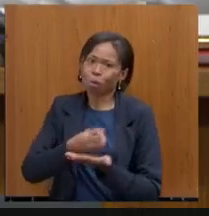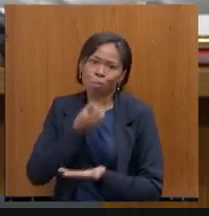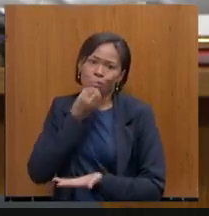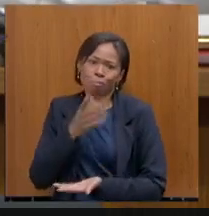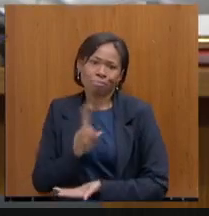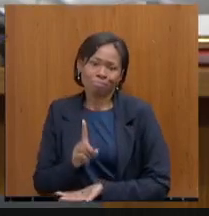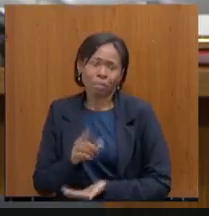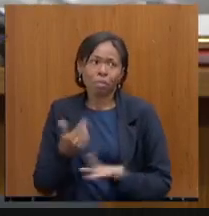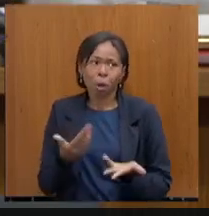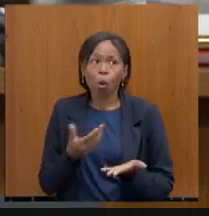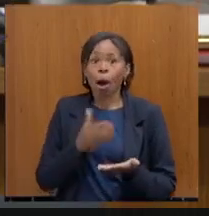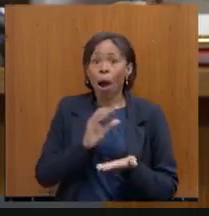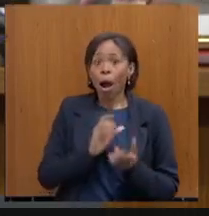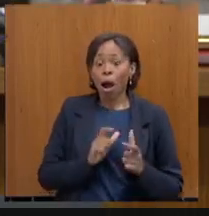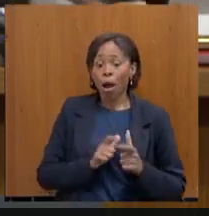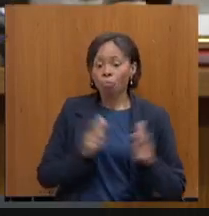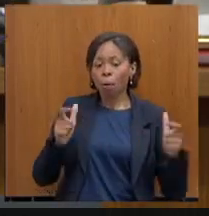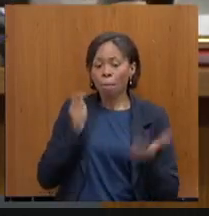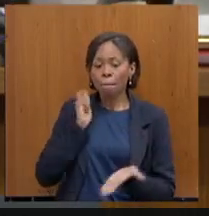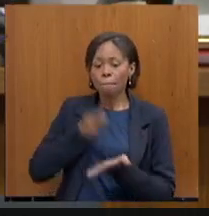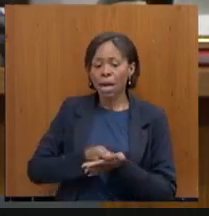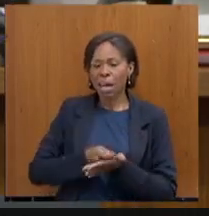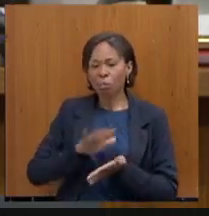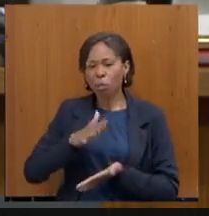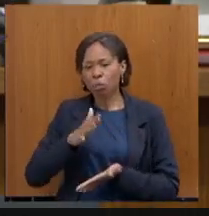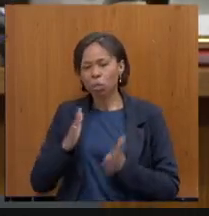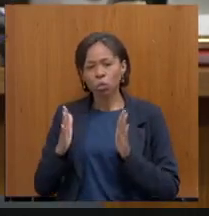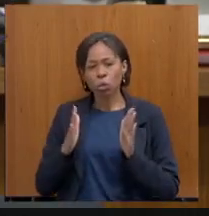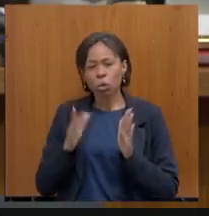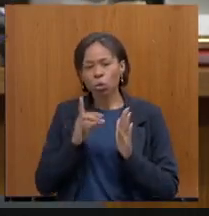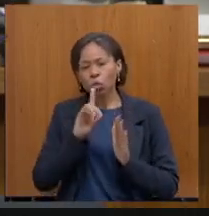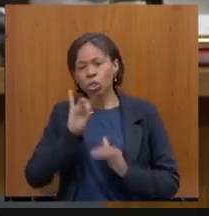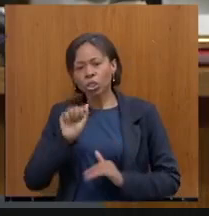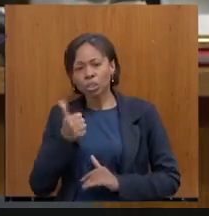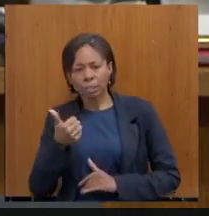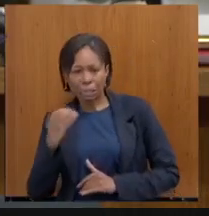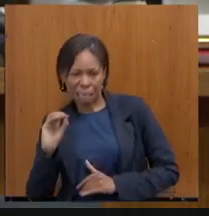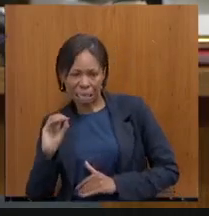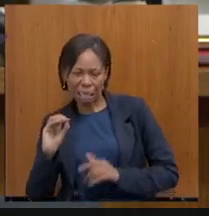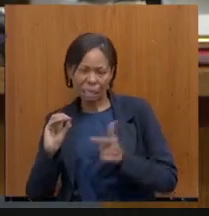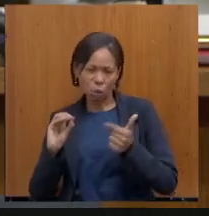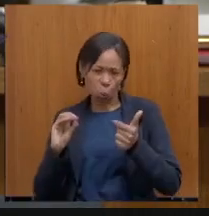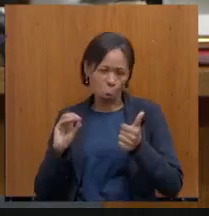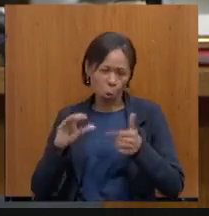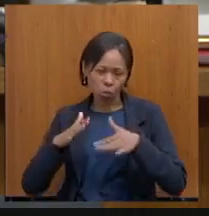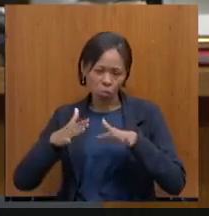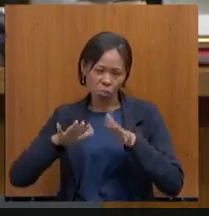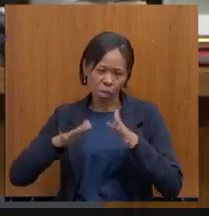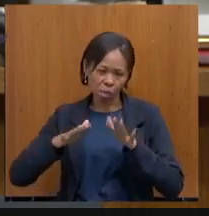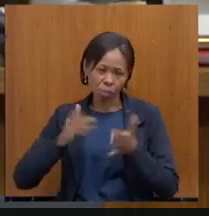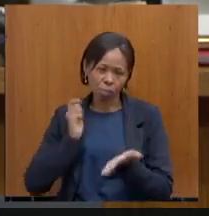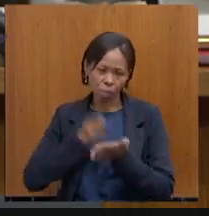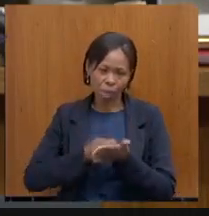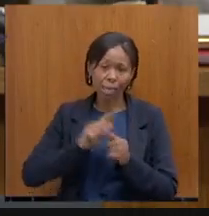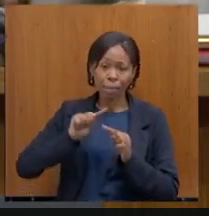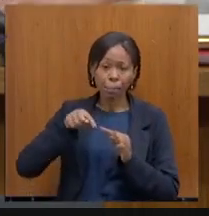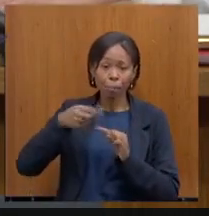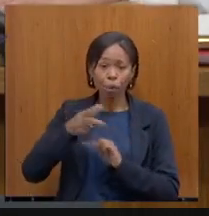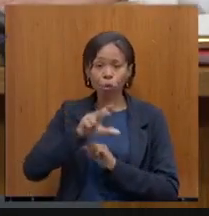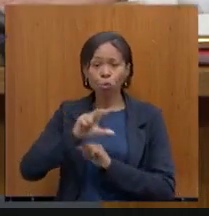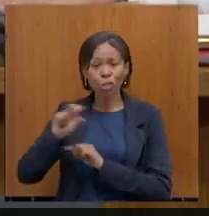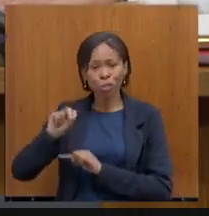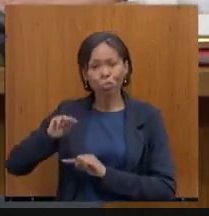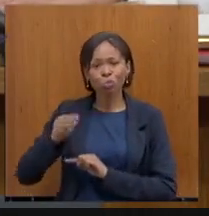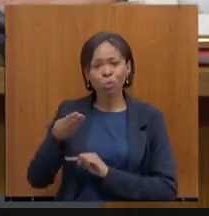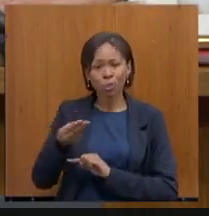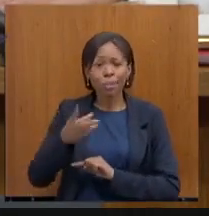a gente paga no dia 10, aproximadamente dia 10, dia 12, e depois os outros 500 milhões. E a gente